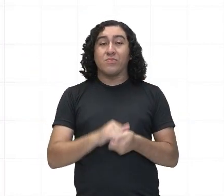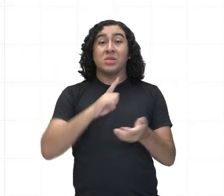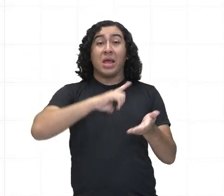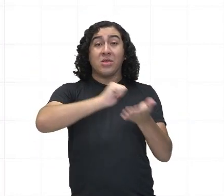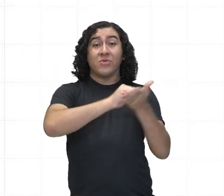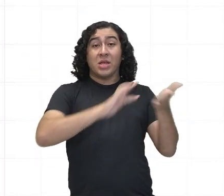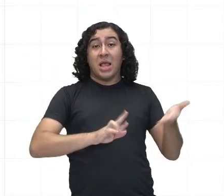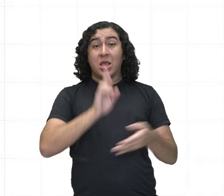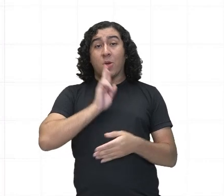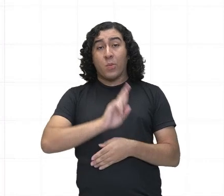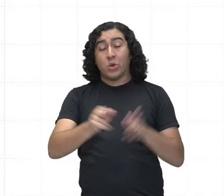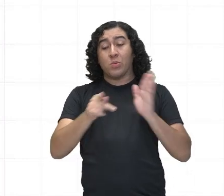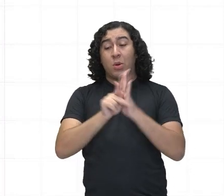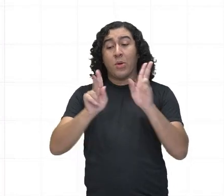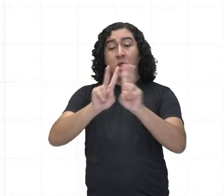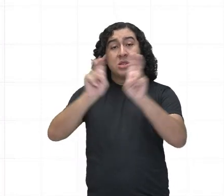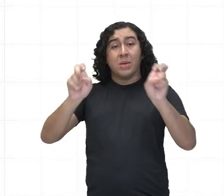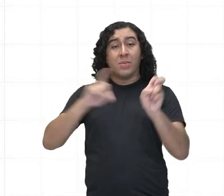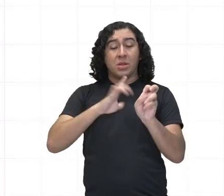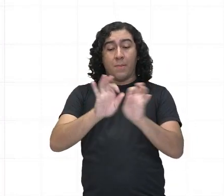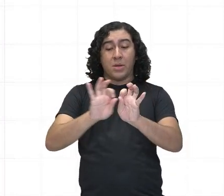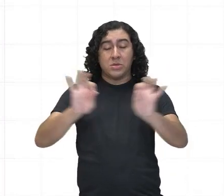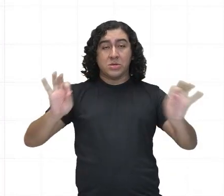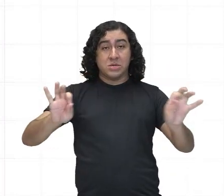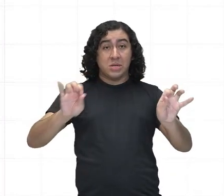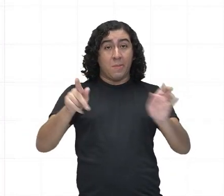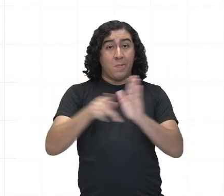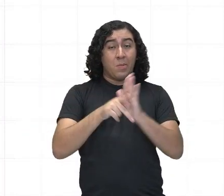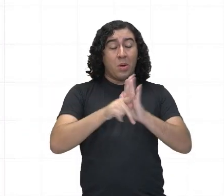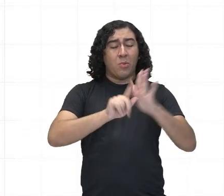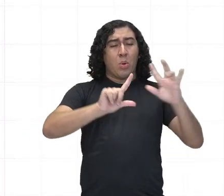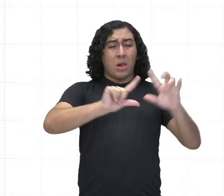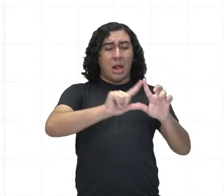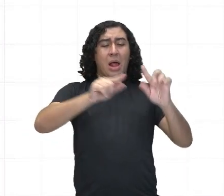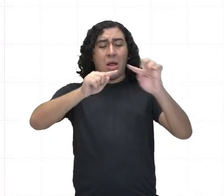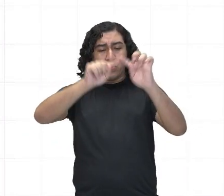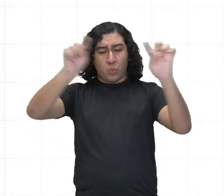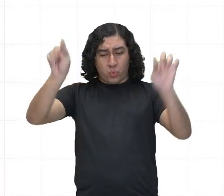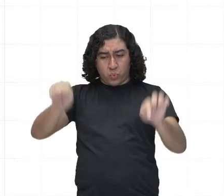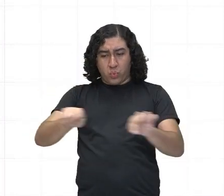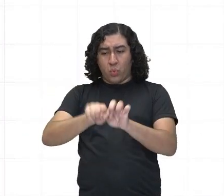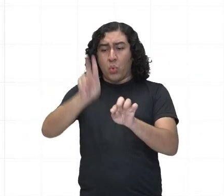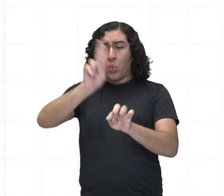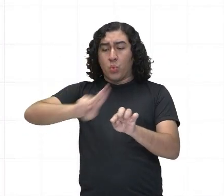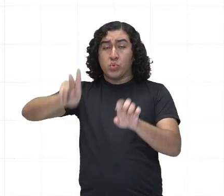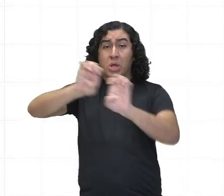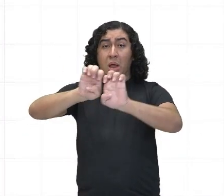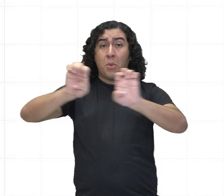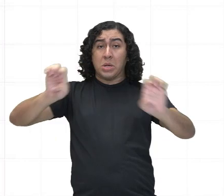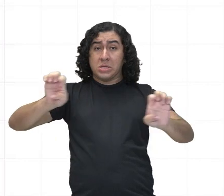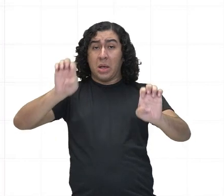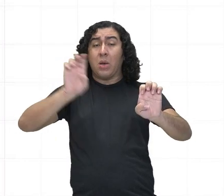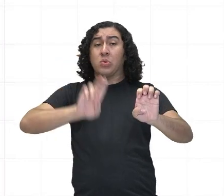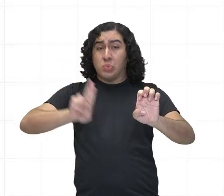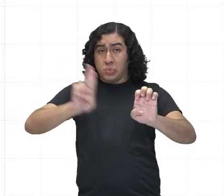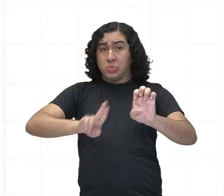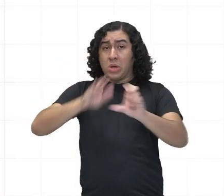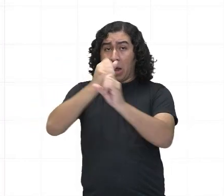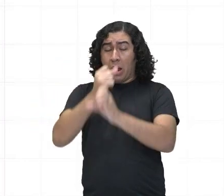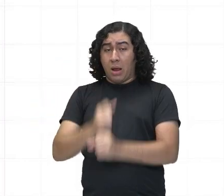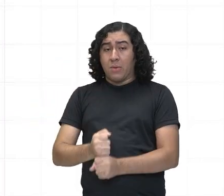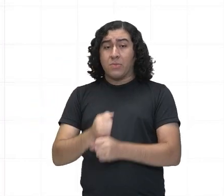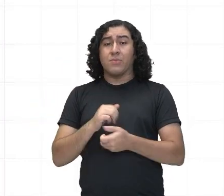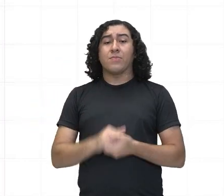problemas que envolvam medidas de área de figuras geométricas, utilizando expressões de cálculo de área, quadriláteros,